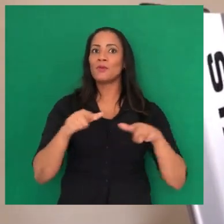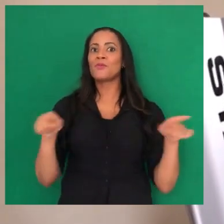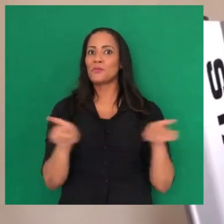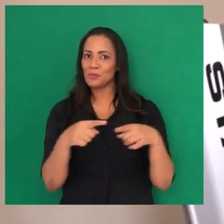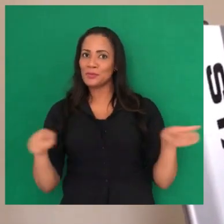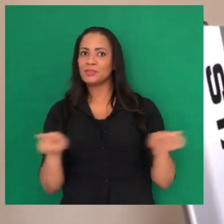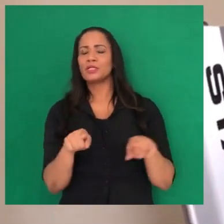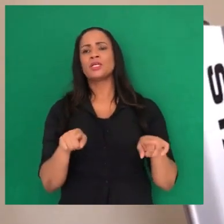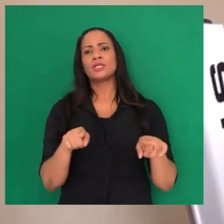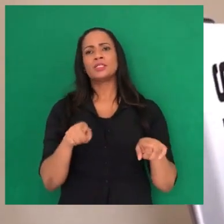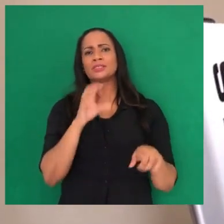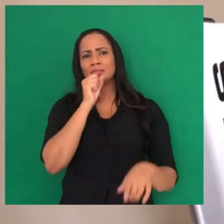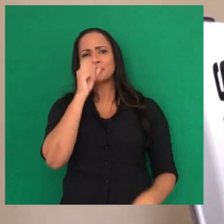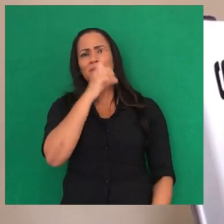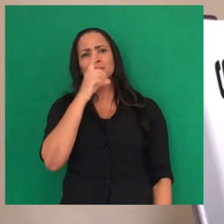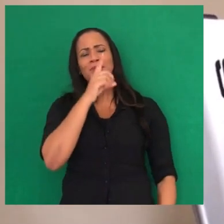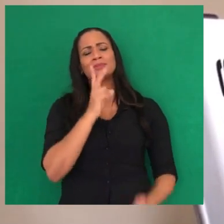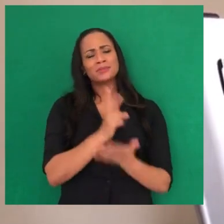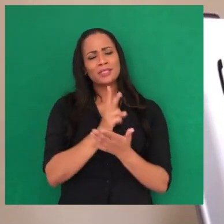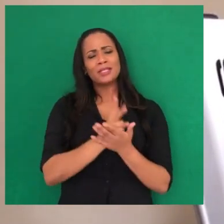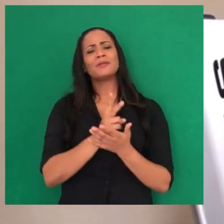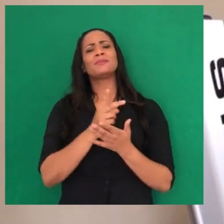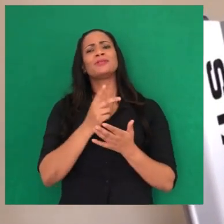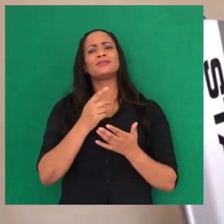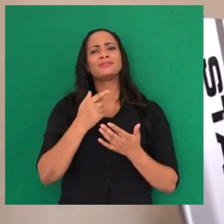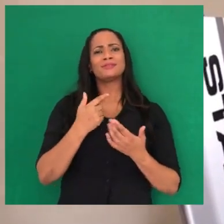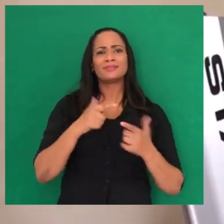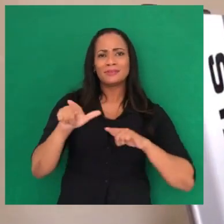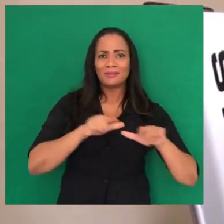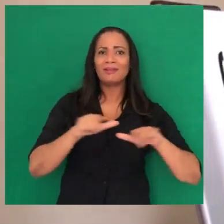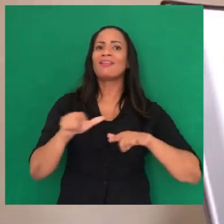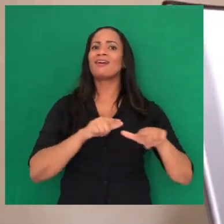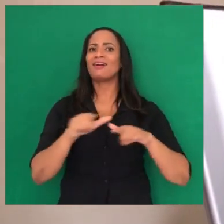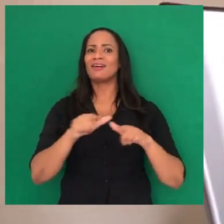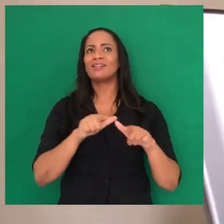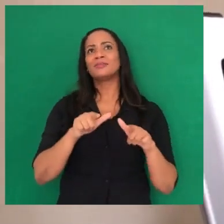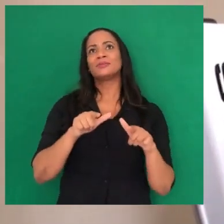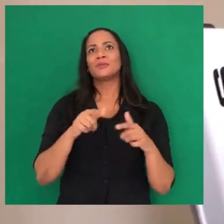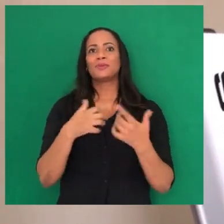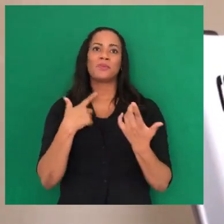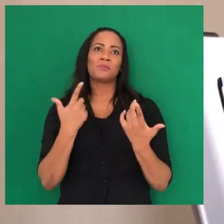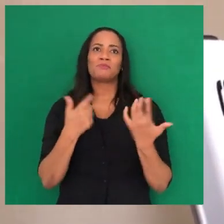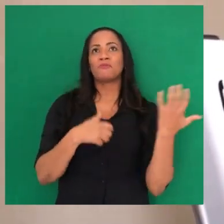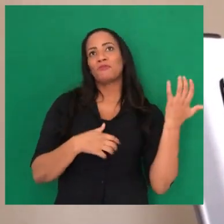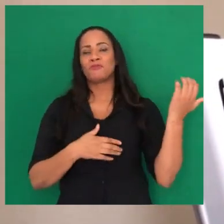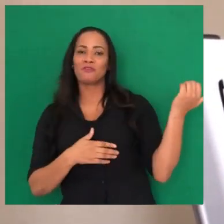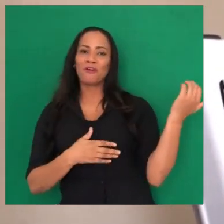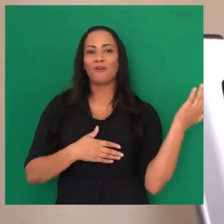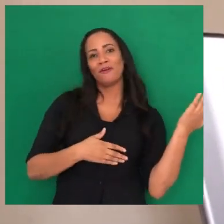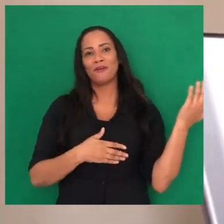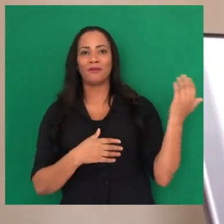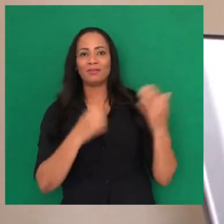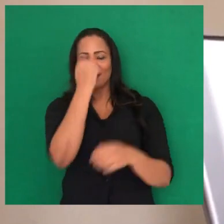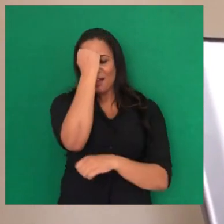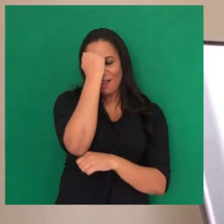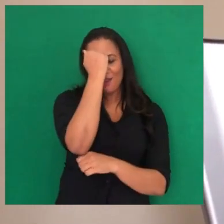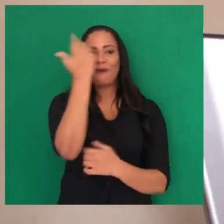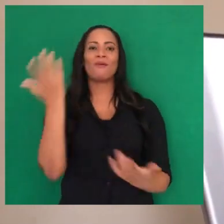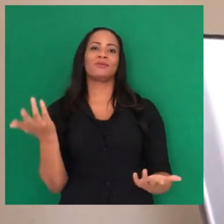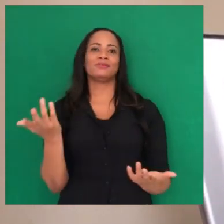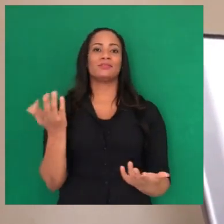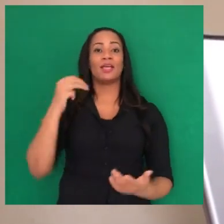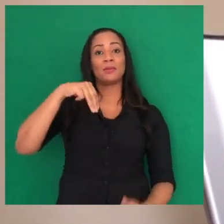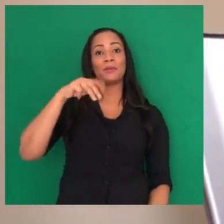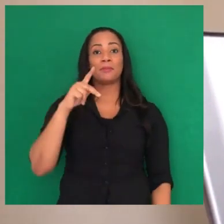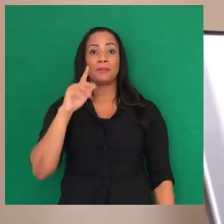geralmente estou tocando, fazendo todos os estilos. Forró, arrocha, MPB. E nesse